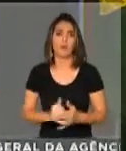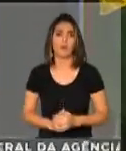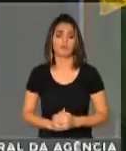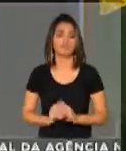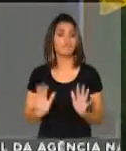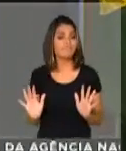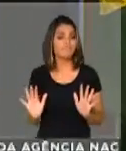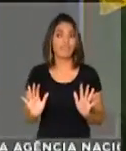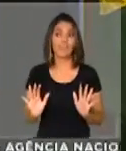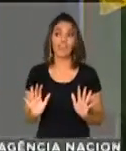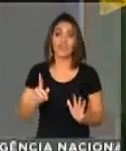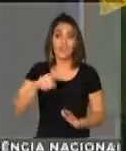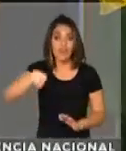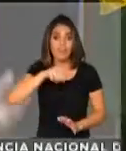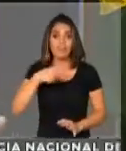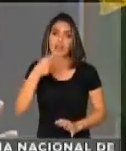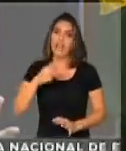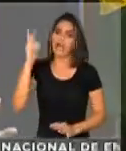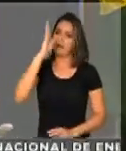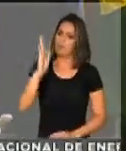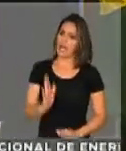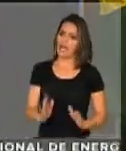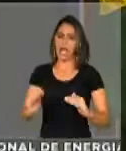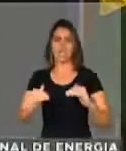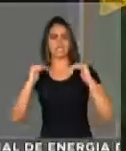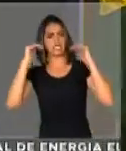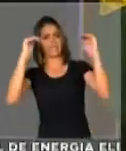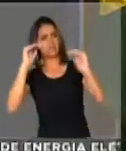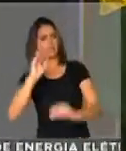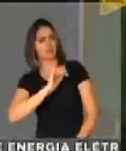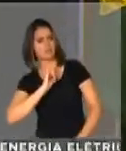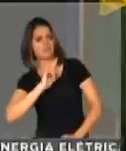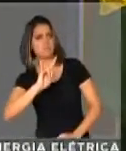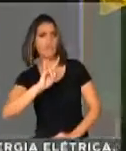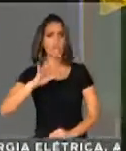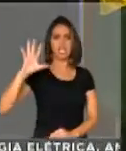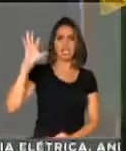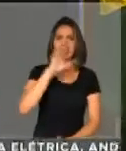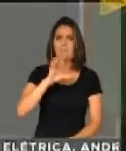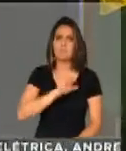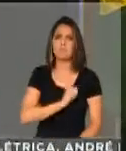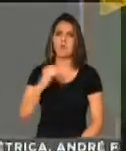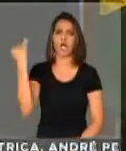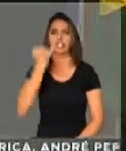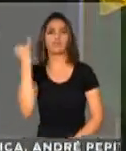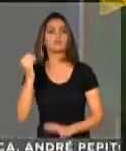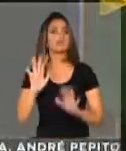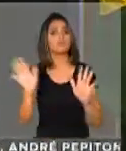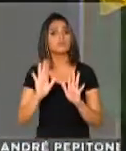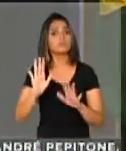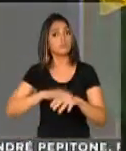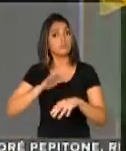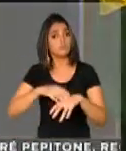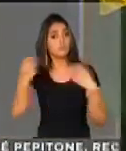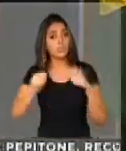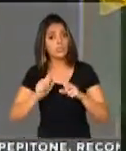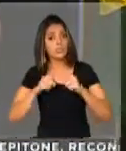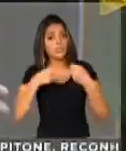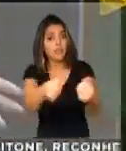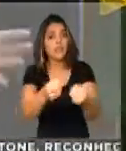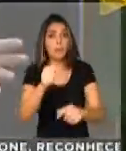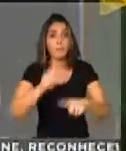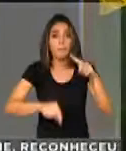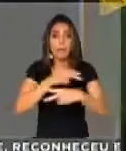ter importância. Então, aquele que diz que é o Brasil acima de tudo, o Brasil, inclusive, defendeu o patrimônio do país, é defender a nossa soberania,